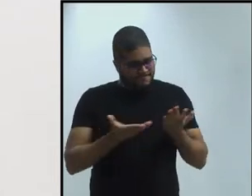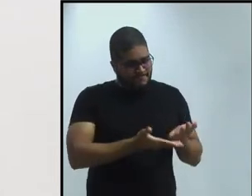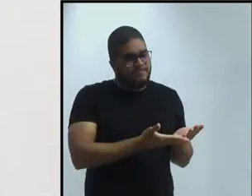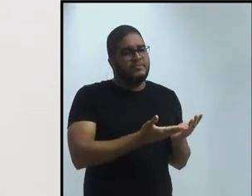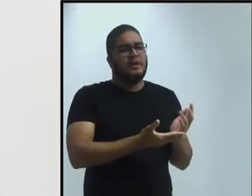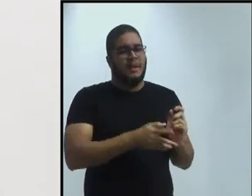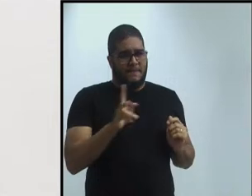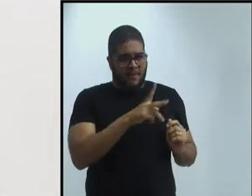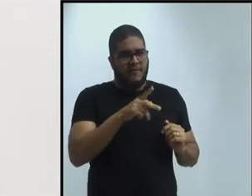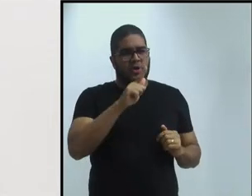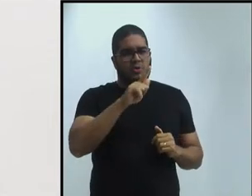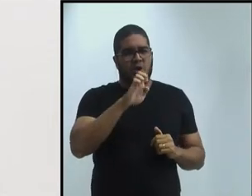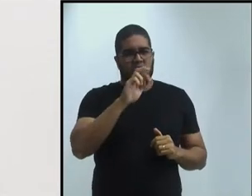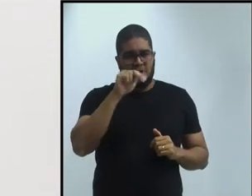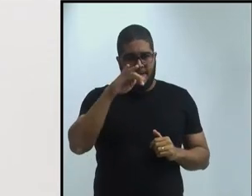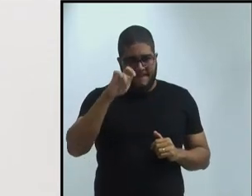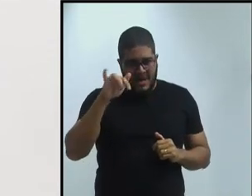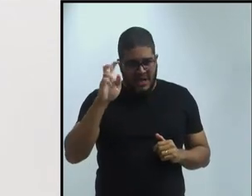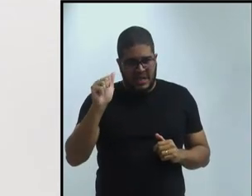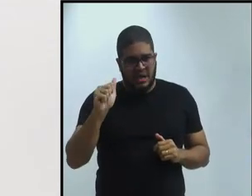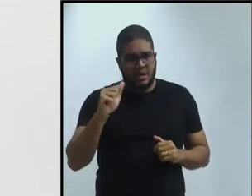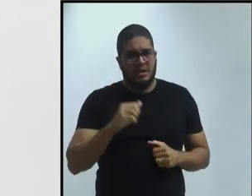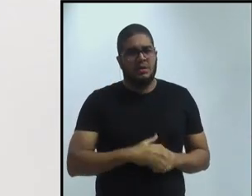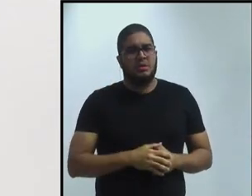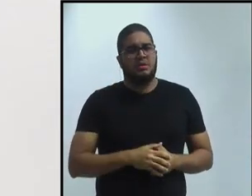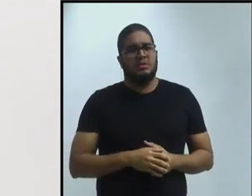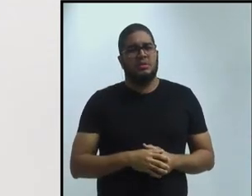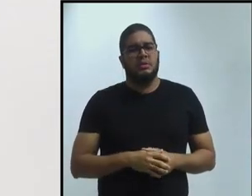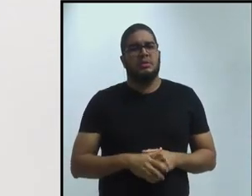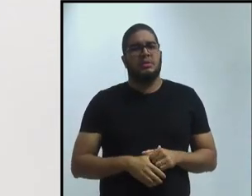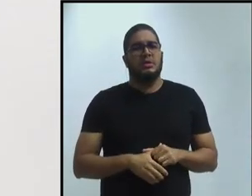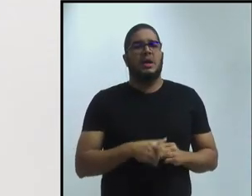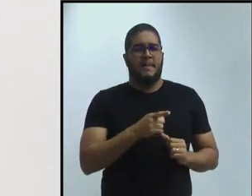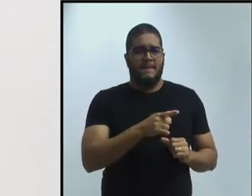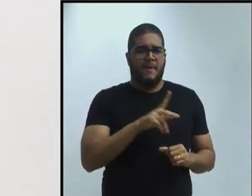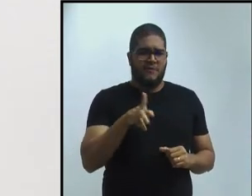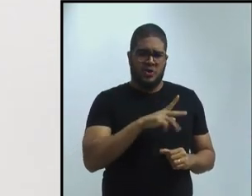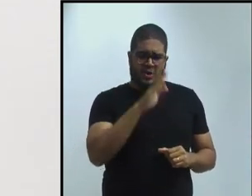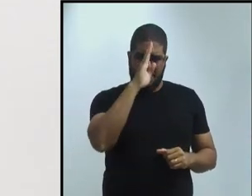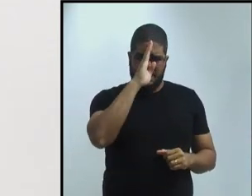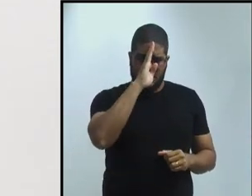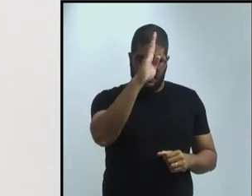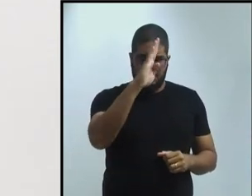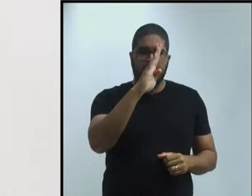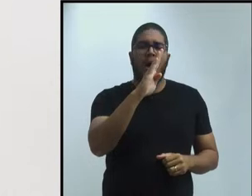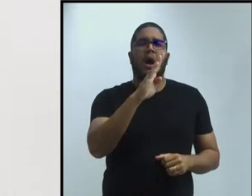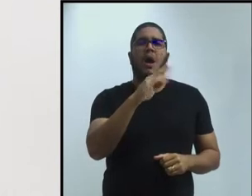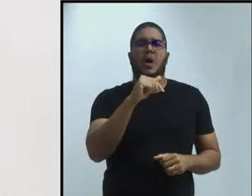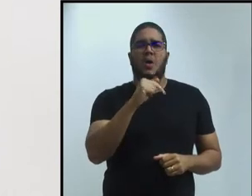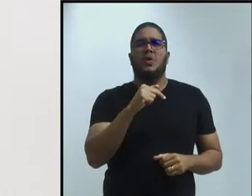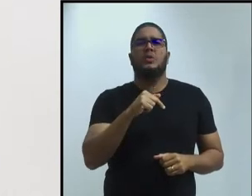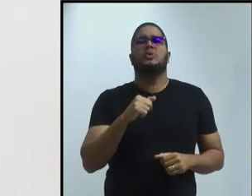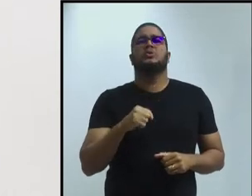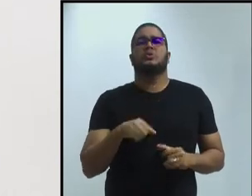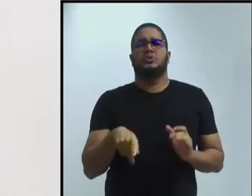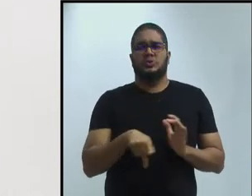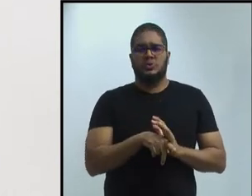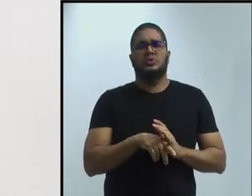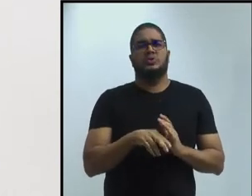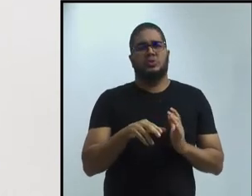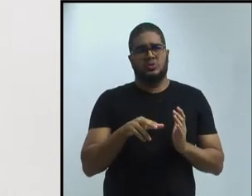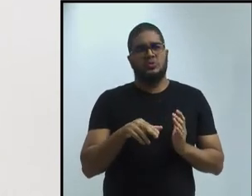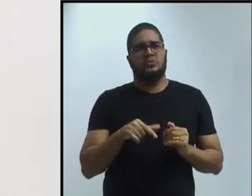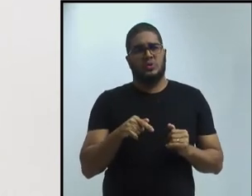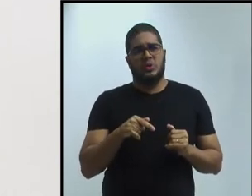titular do Instituto de Letras e Comunicação da nossa universidade, com atividade docente na graduação e na pós-graduação,